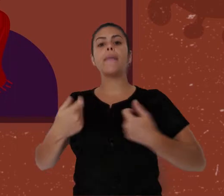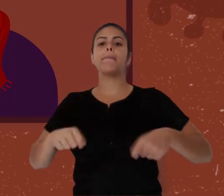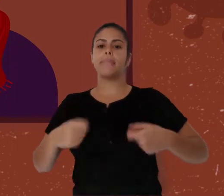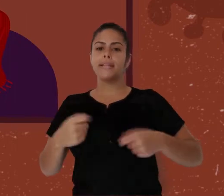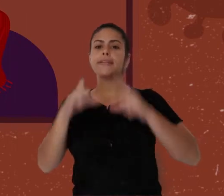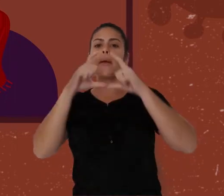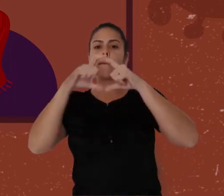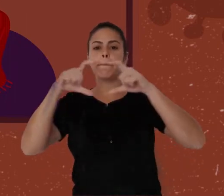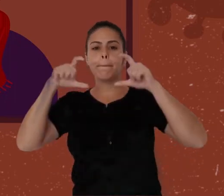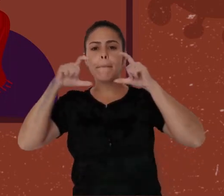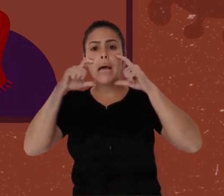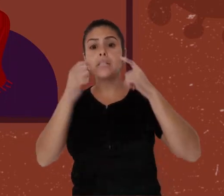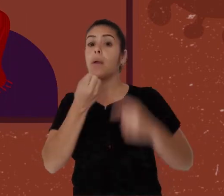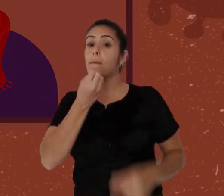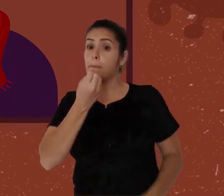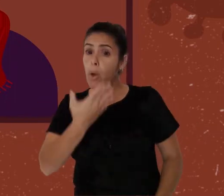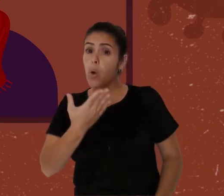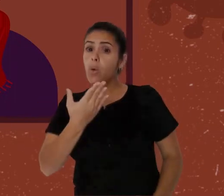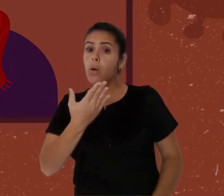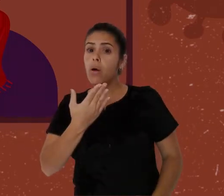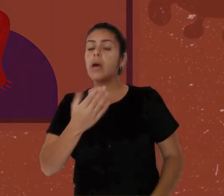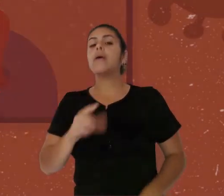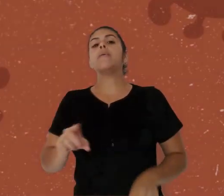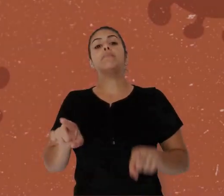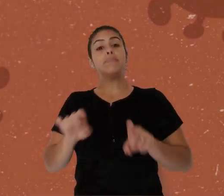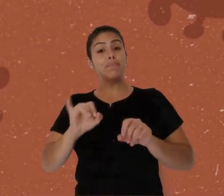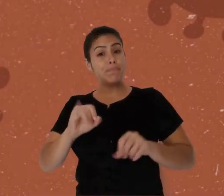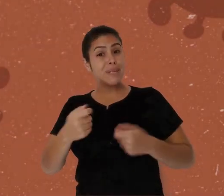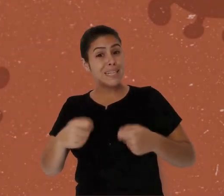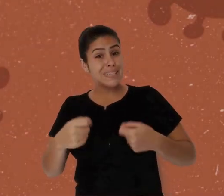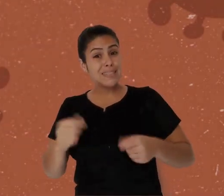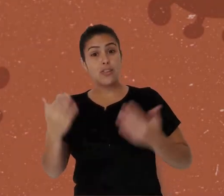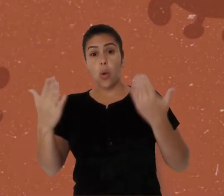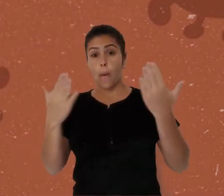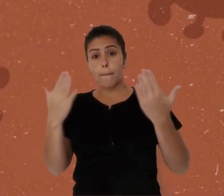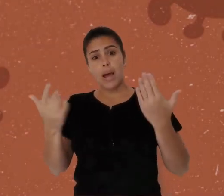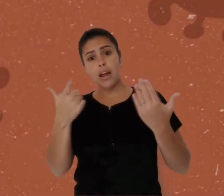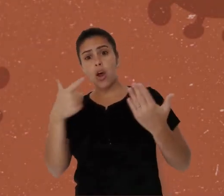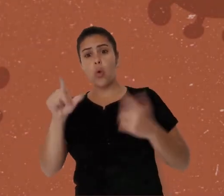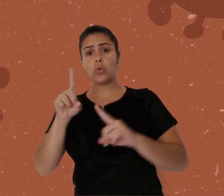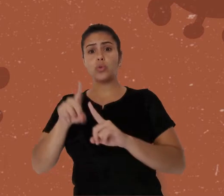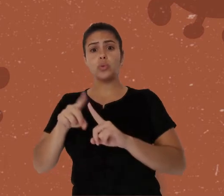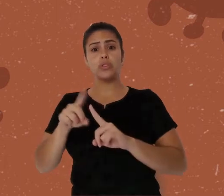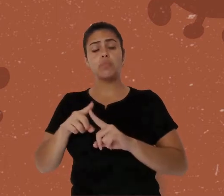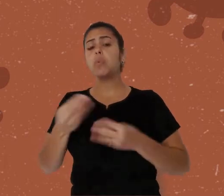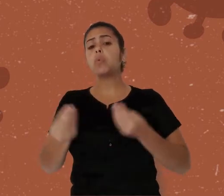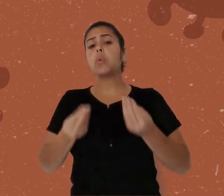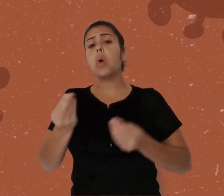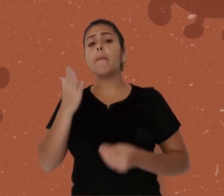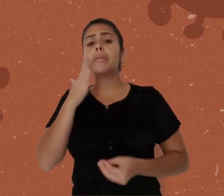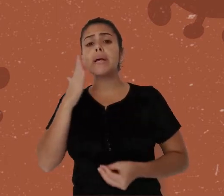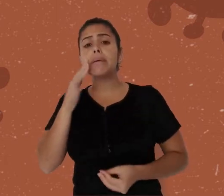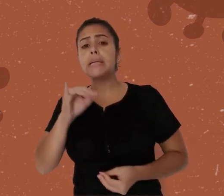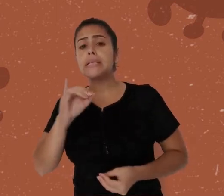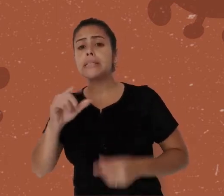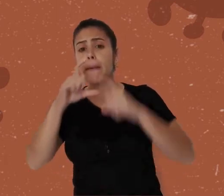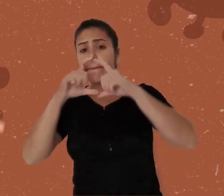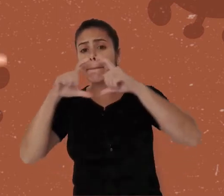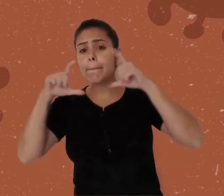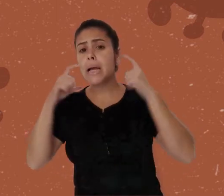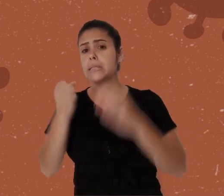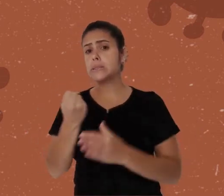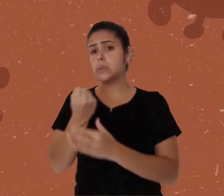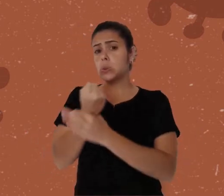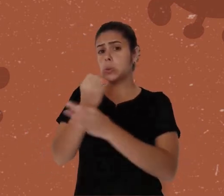eficazes quanto as recomendadas por órgãos de saúde. Então, como saber se a máscara é segura ou não? Para